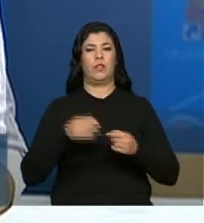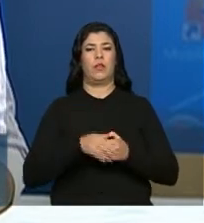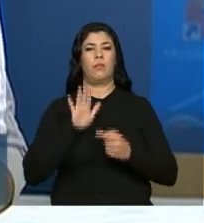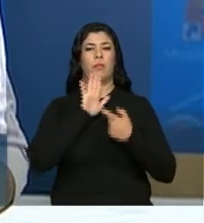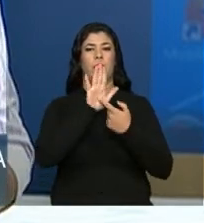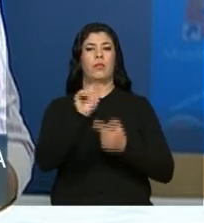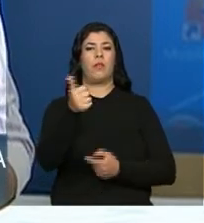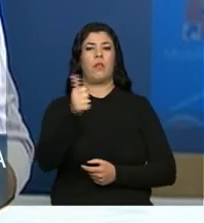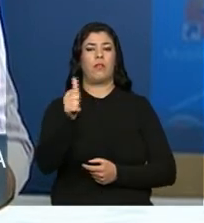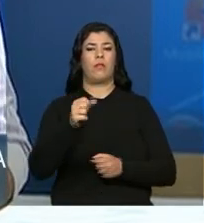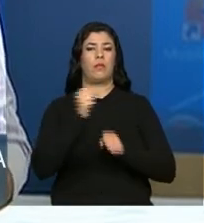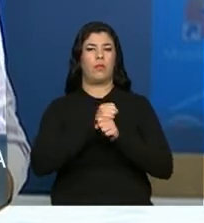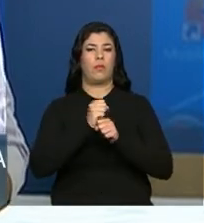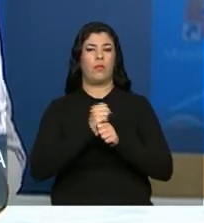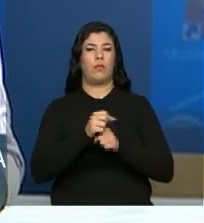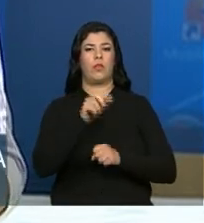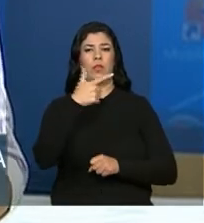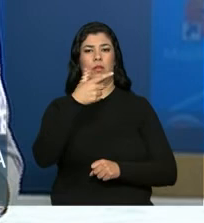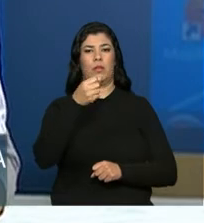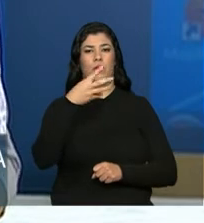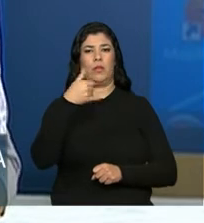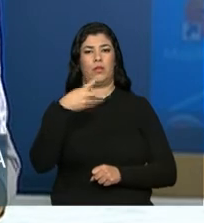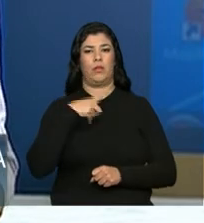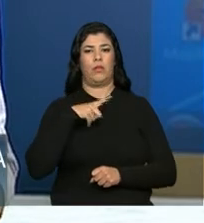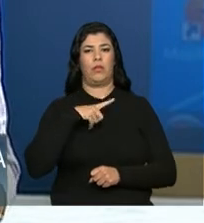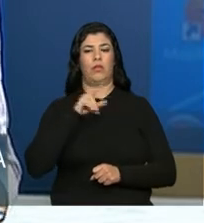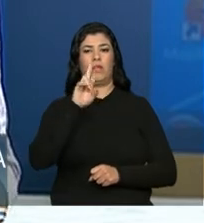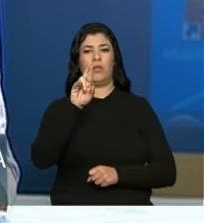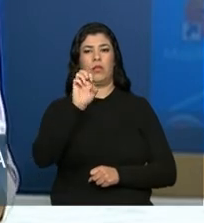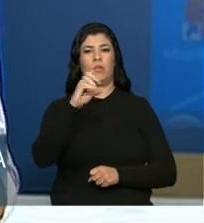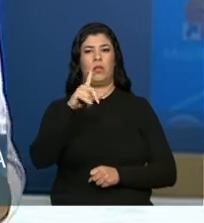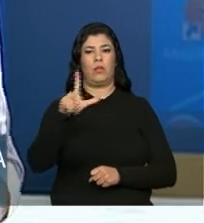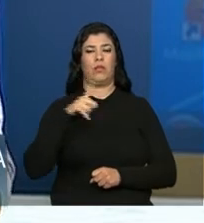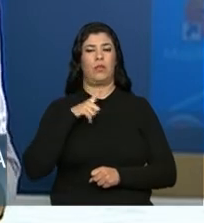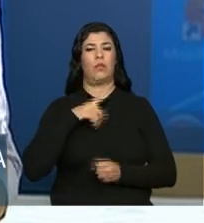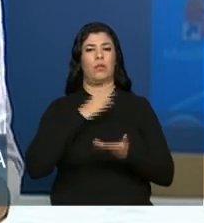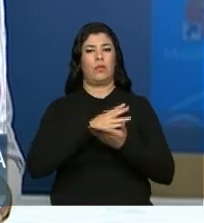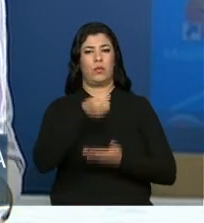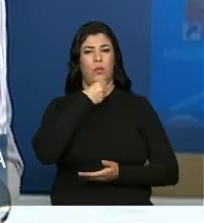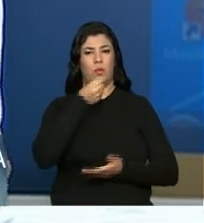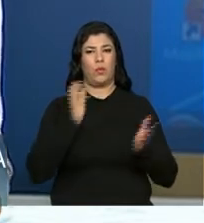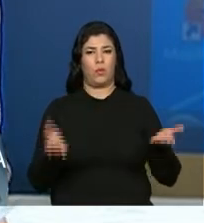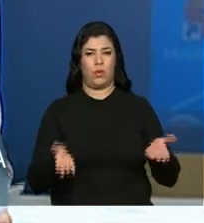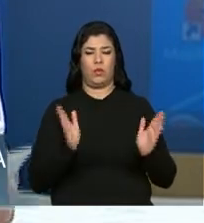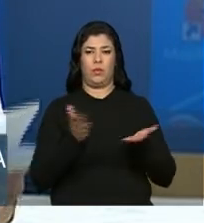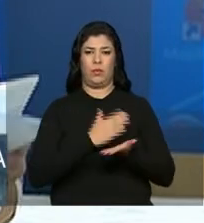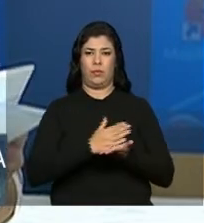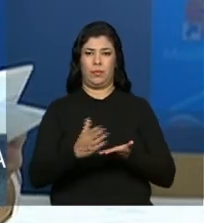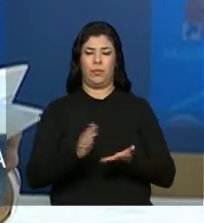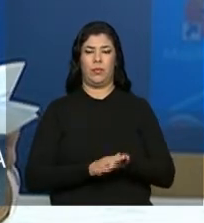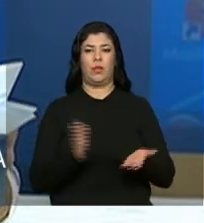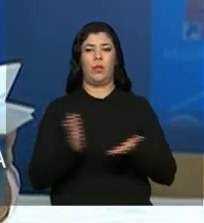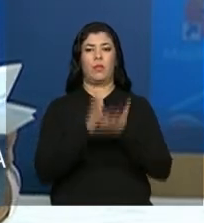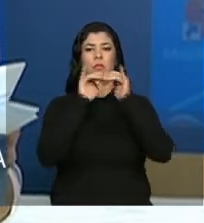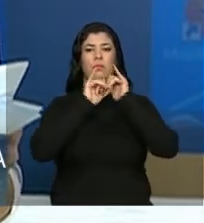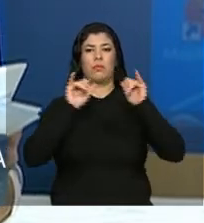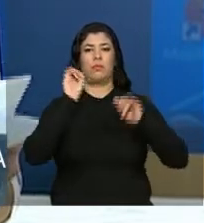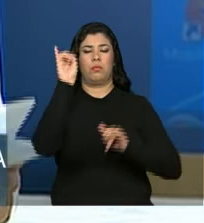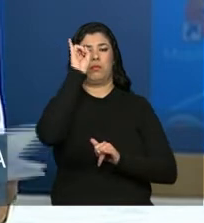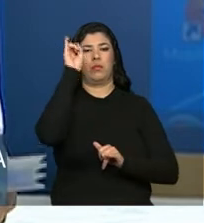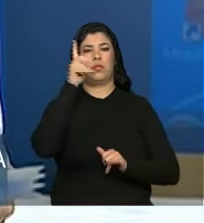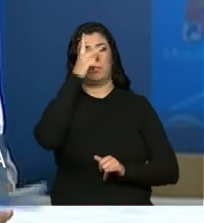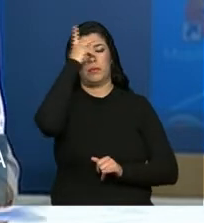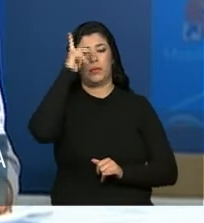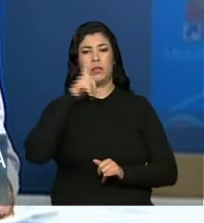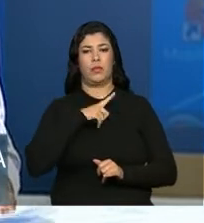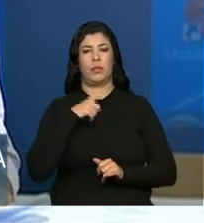balanço de recalls de 2014. A coletiva está prevista para começar em instantes. Enquanto isso, algumas informações para o consumidor. Em